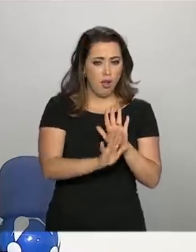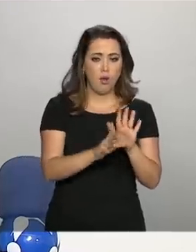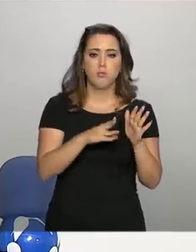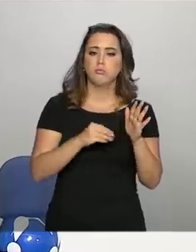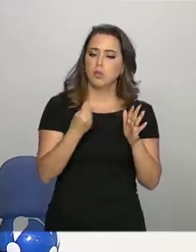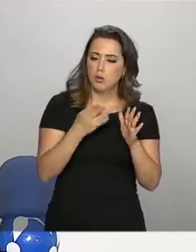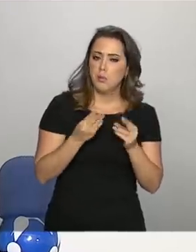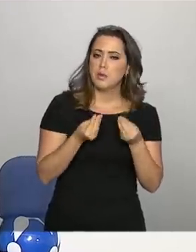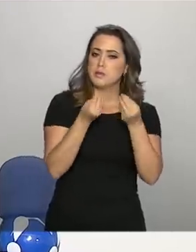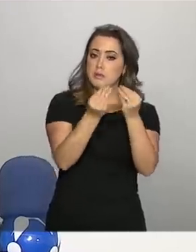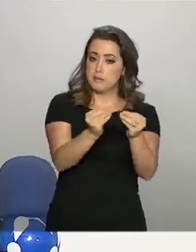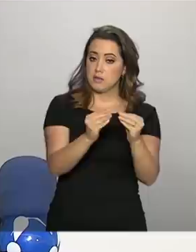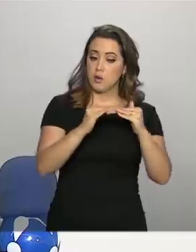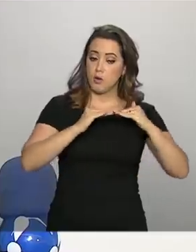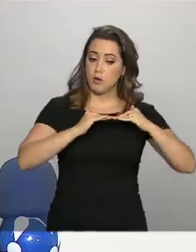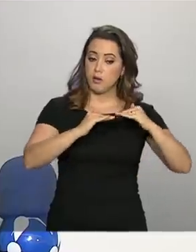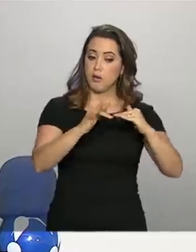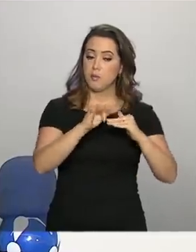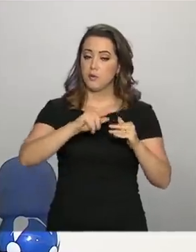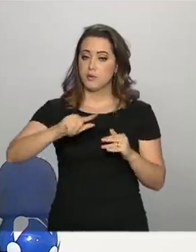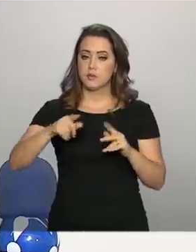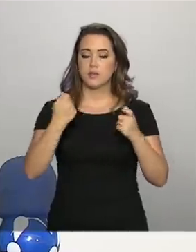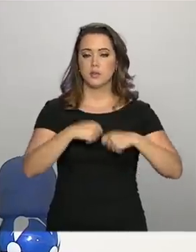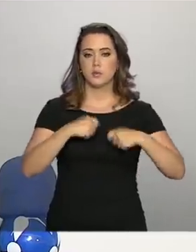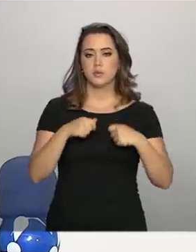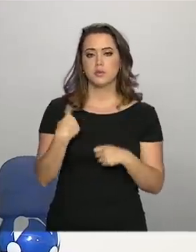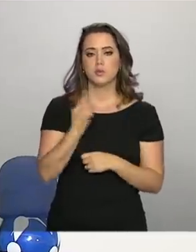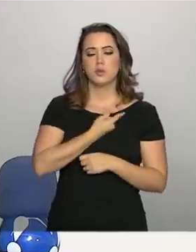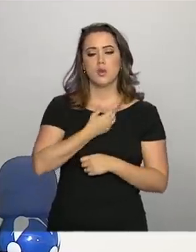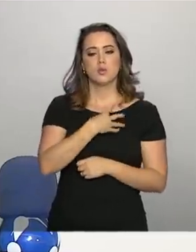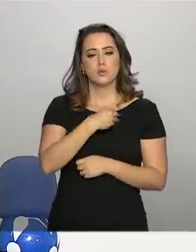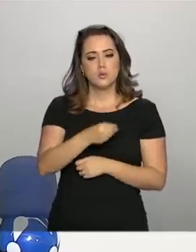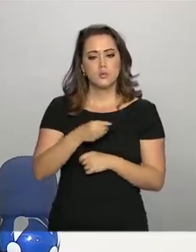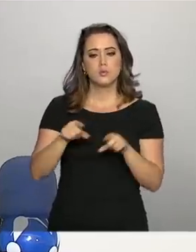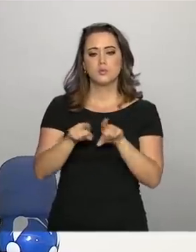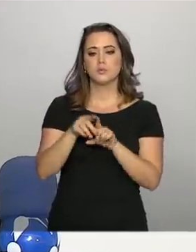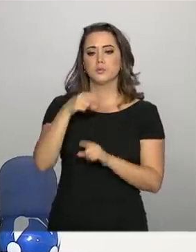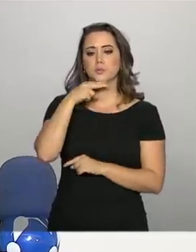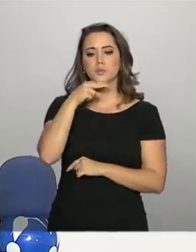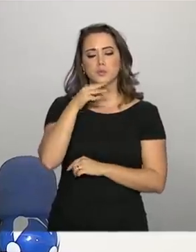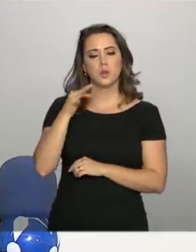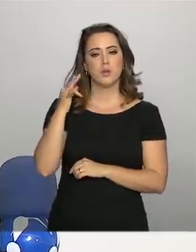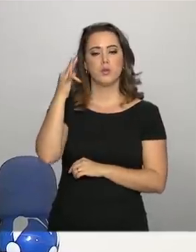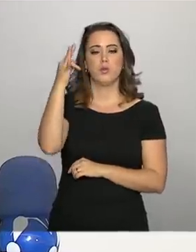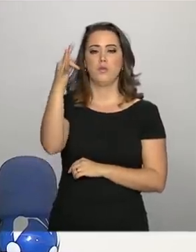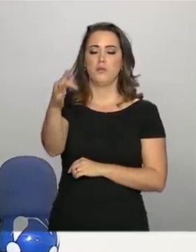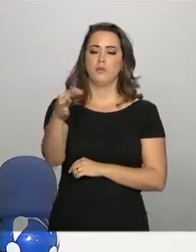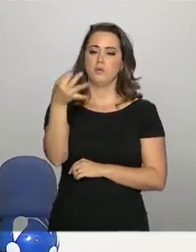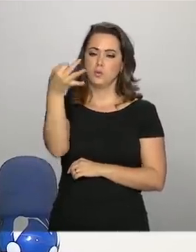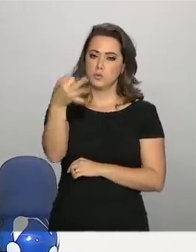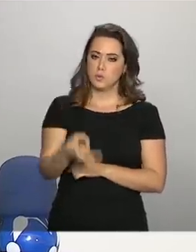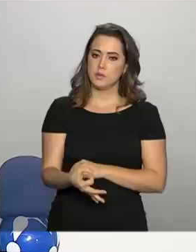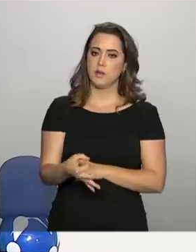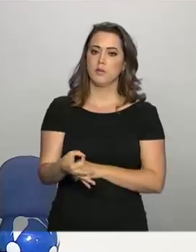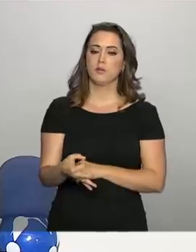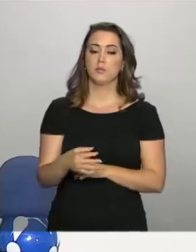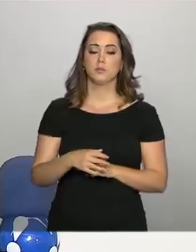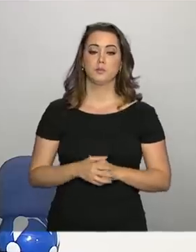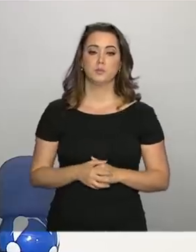equilíbrio fiscal, que garanta que nossos filhos e netos tenham um futuro assegurado.